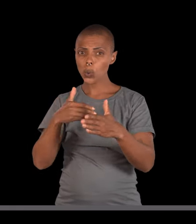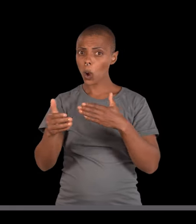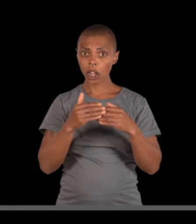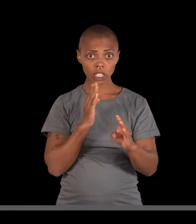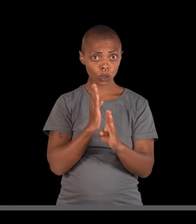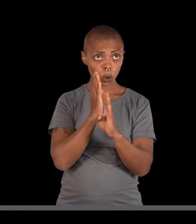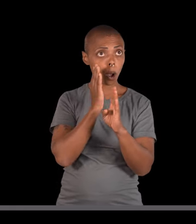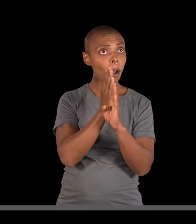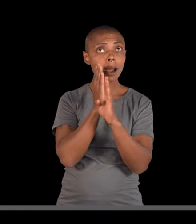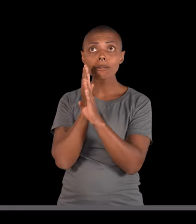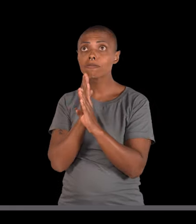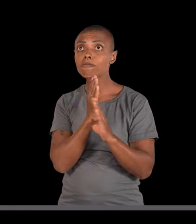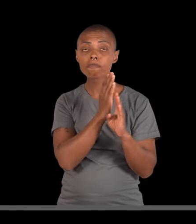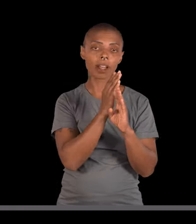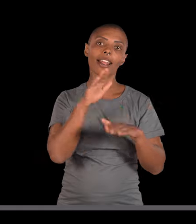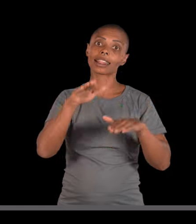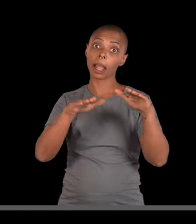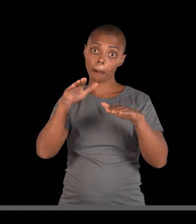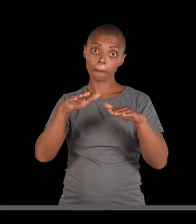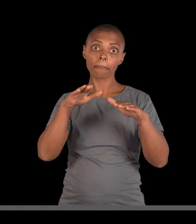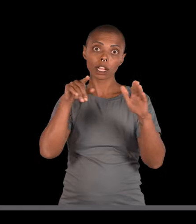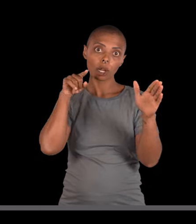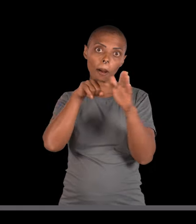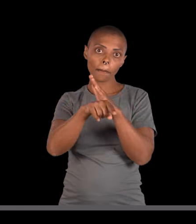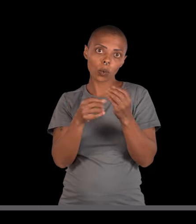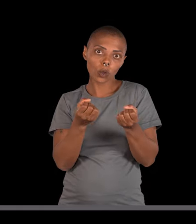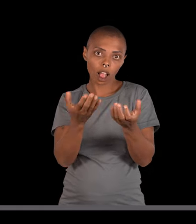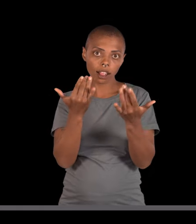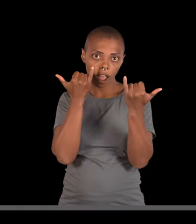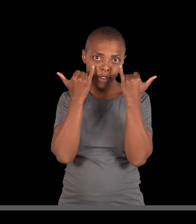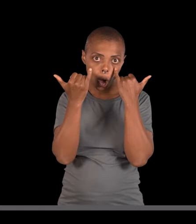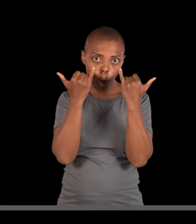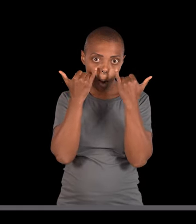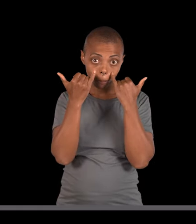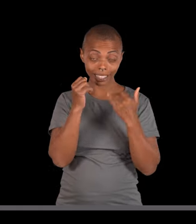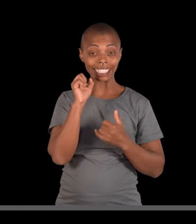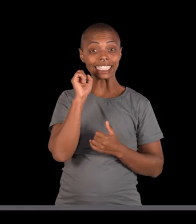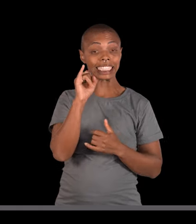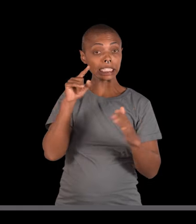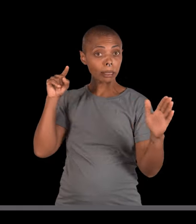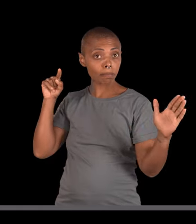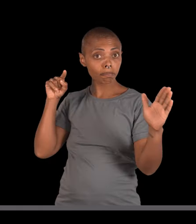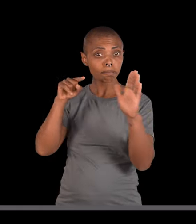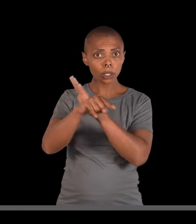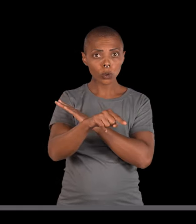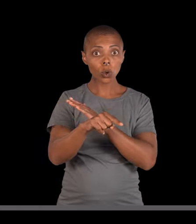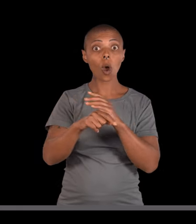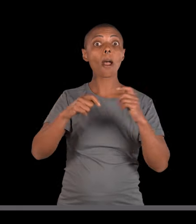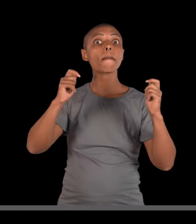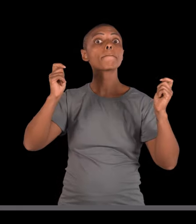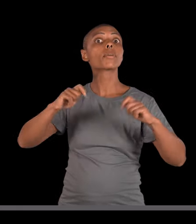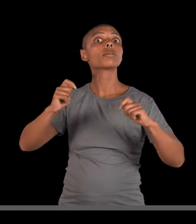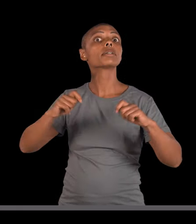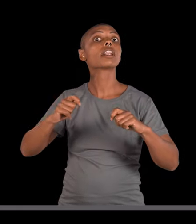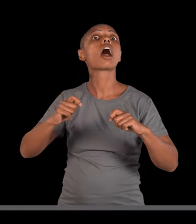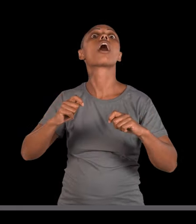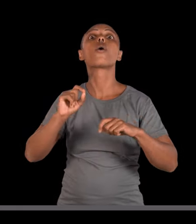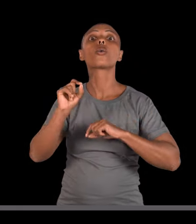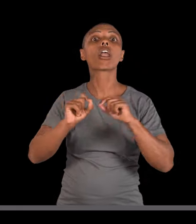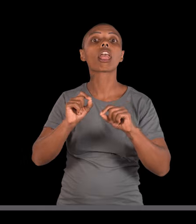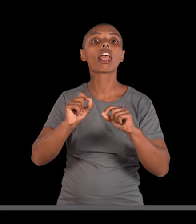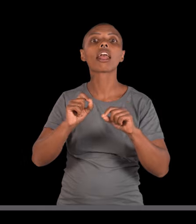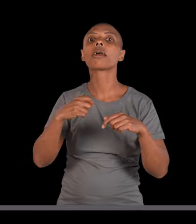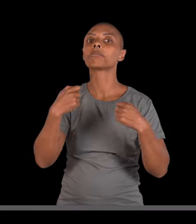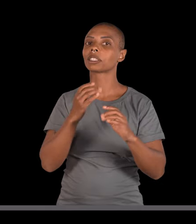tia, descobre o genótipo de todo mundo que você conseguir, isso vai depender dos dados que o problema vai te dar, se o problema te